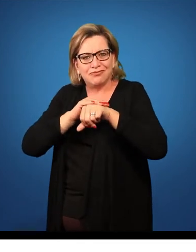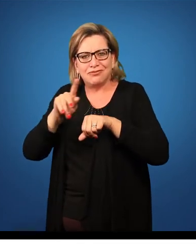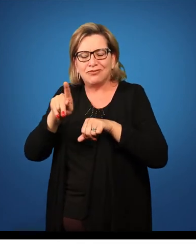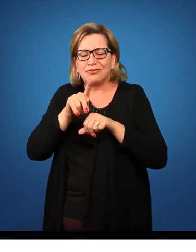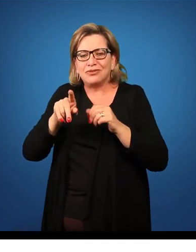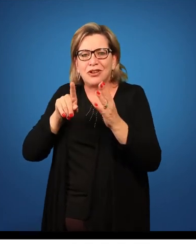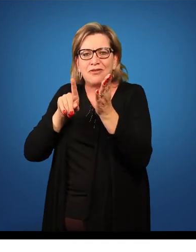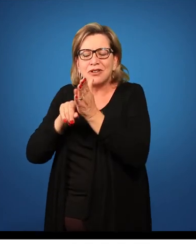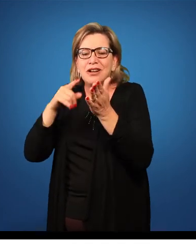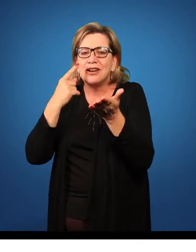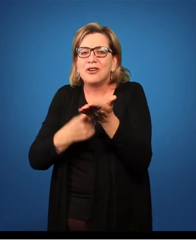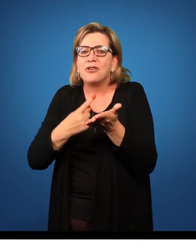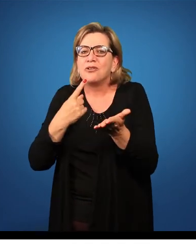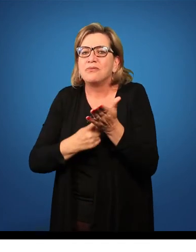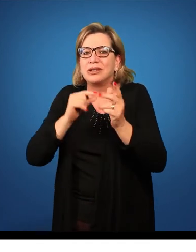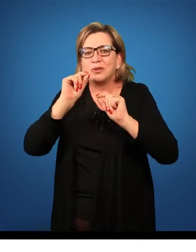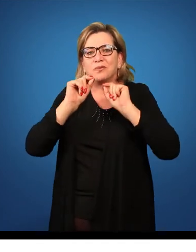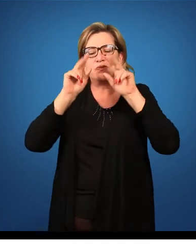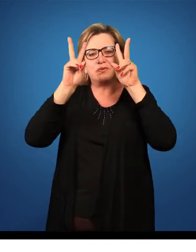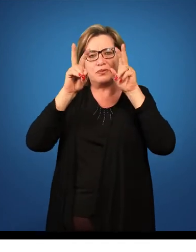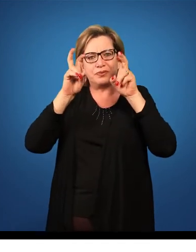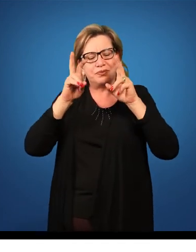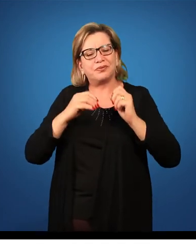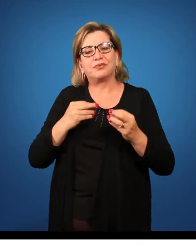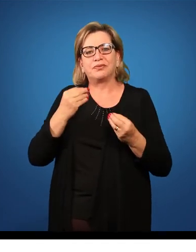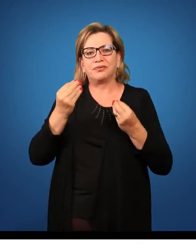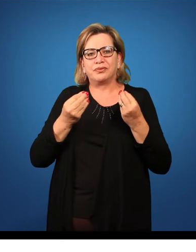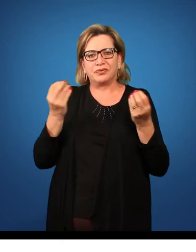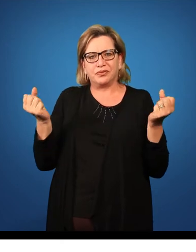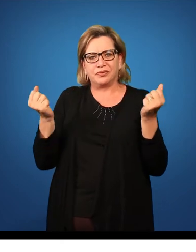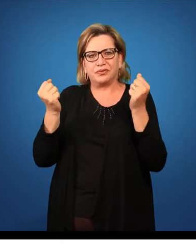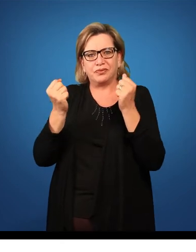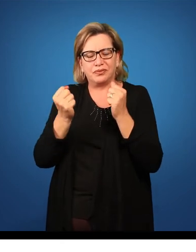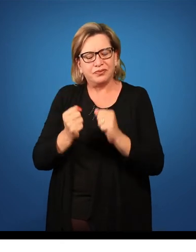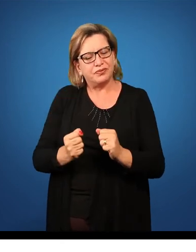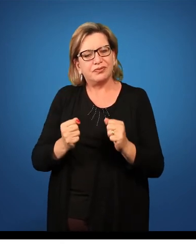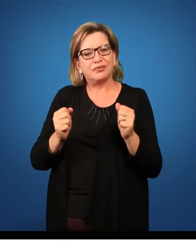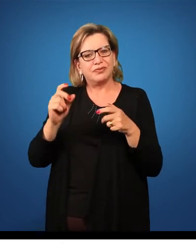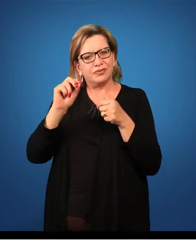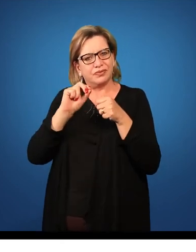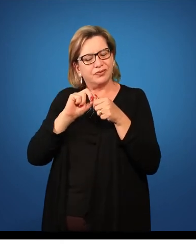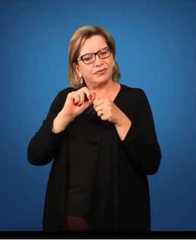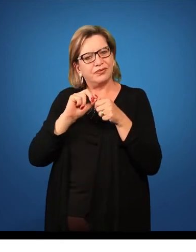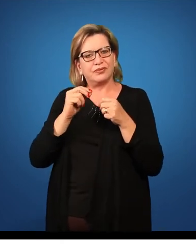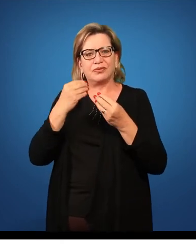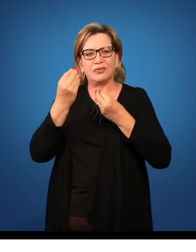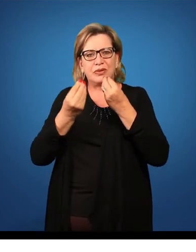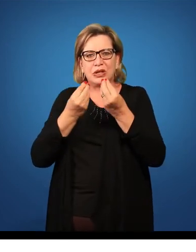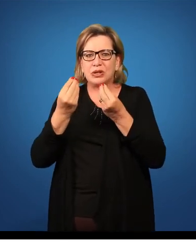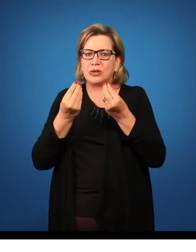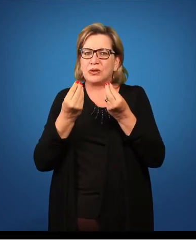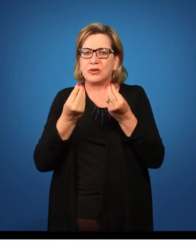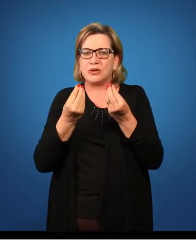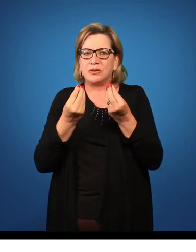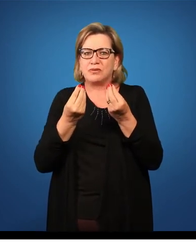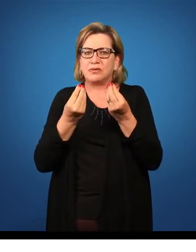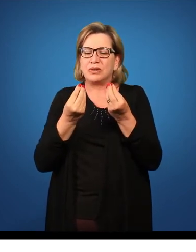tem interesse. Então, ela pode ser feita em forma de